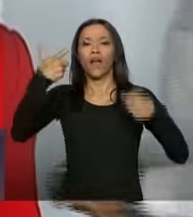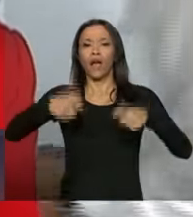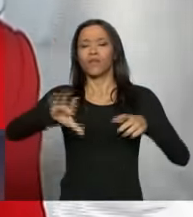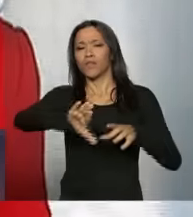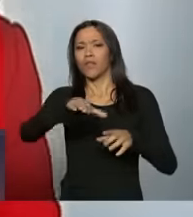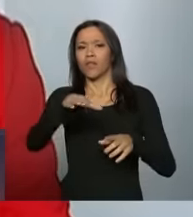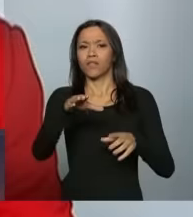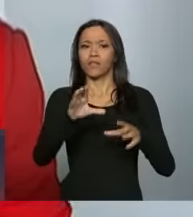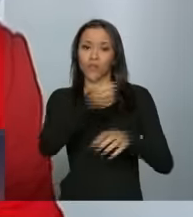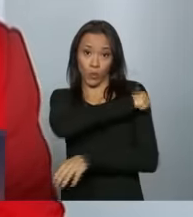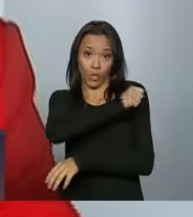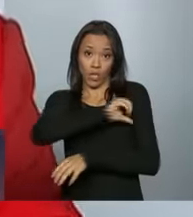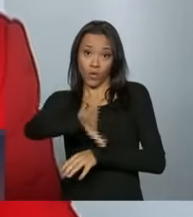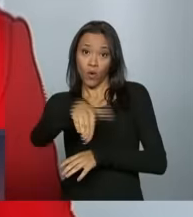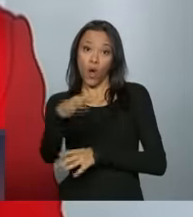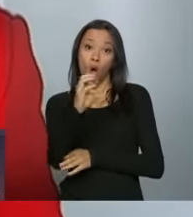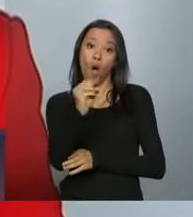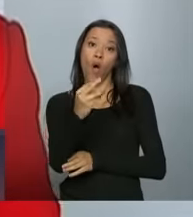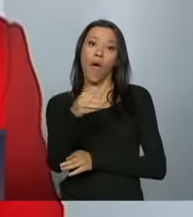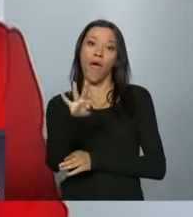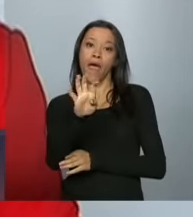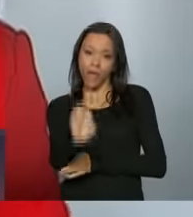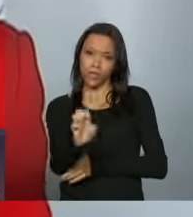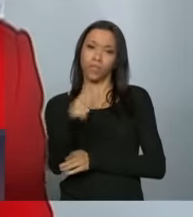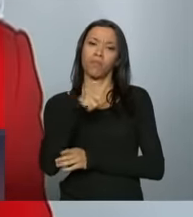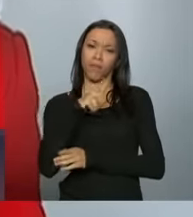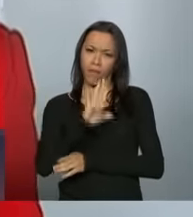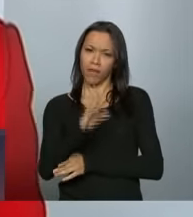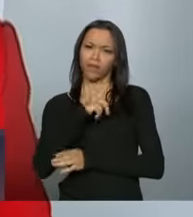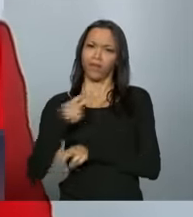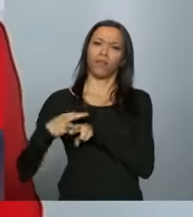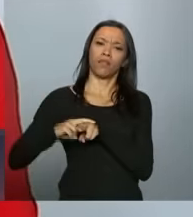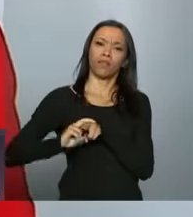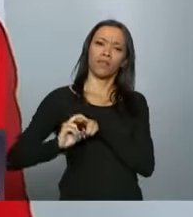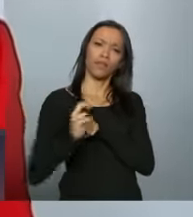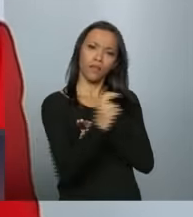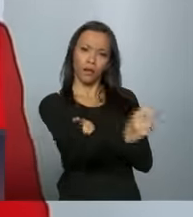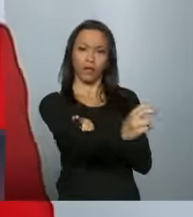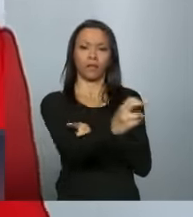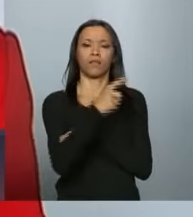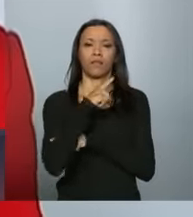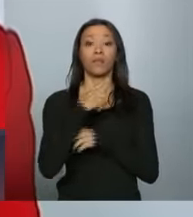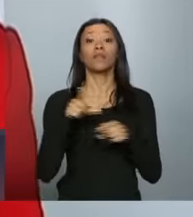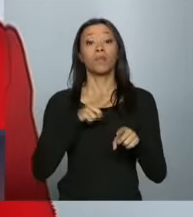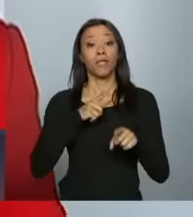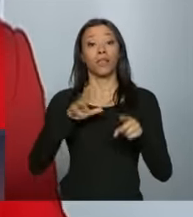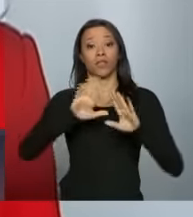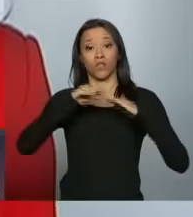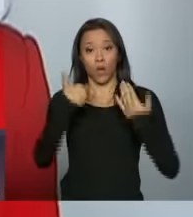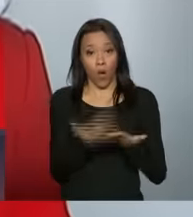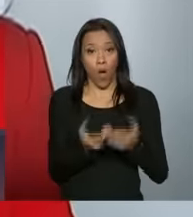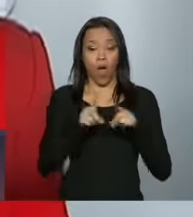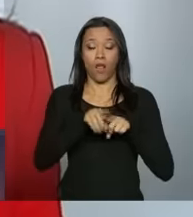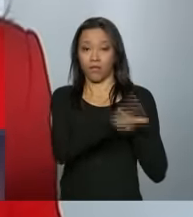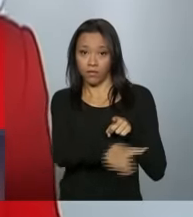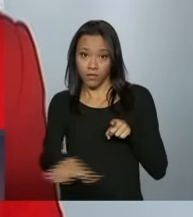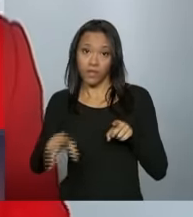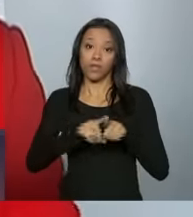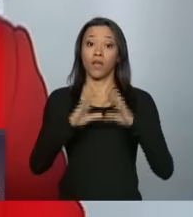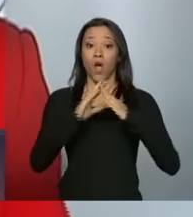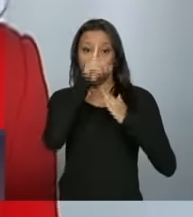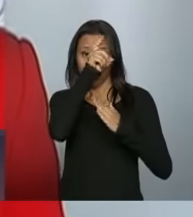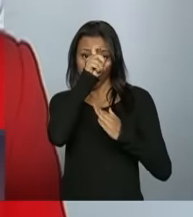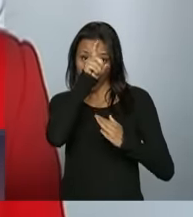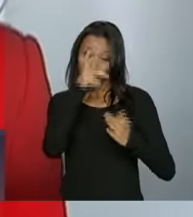da cidade, mas tem conexão com o centro por meio de trens urbanos. Além disso, tem escolas, creches, hospitais,